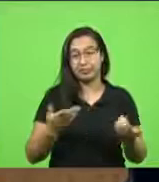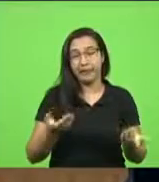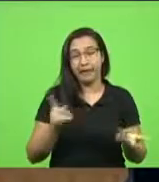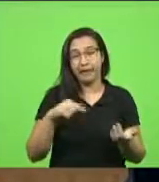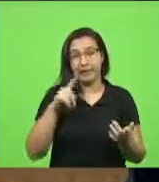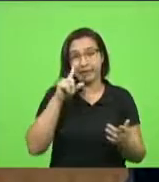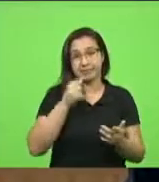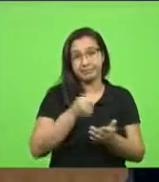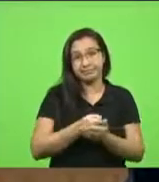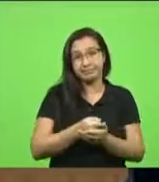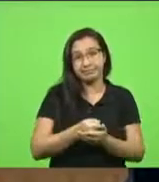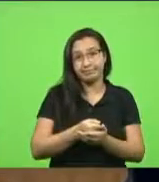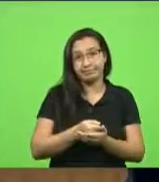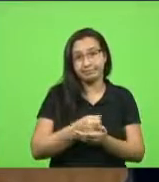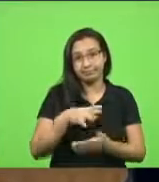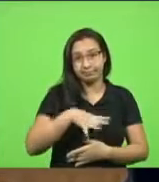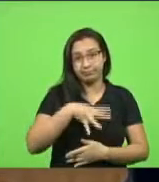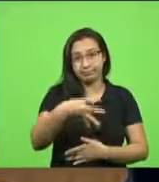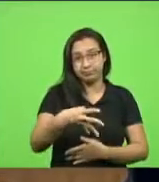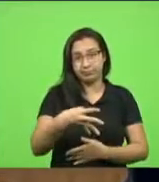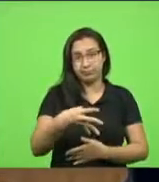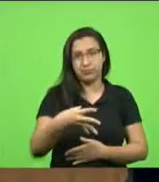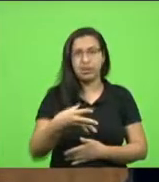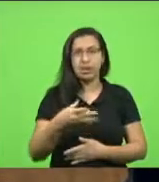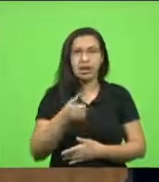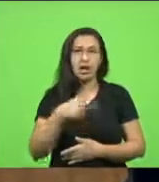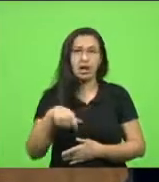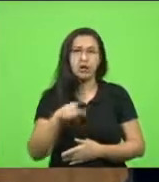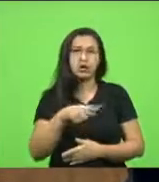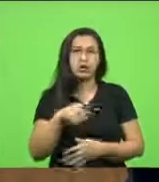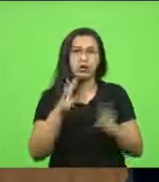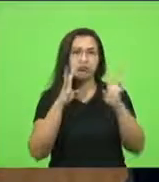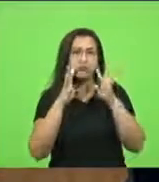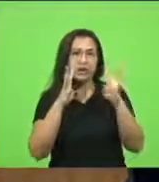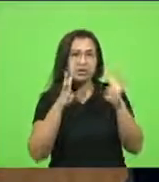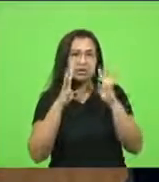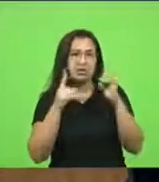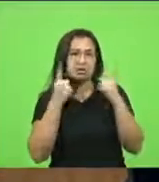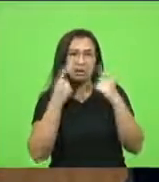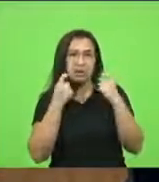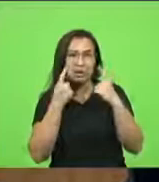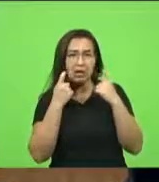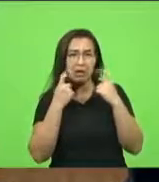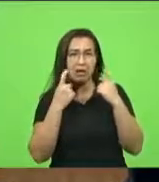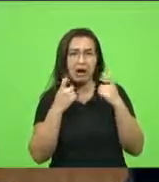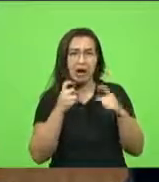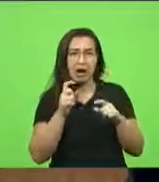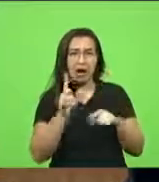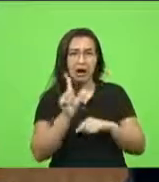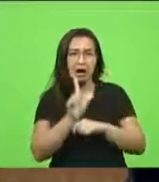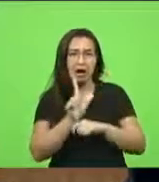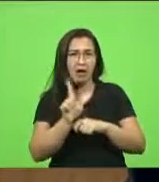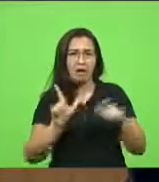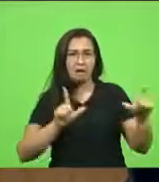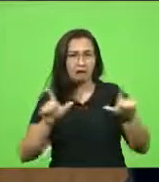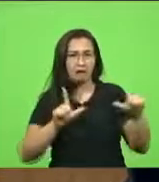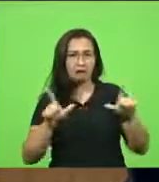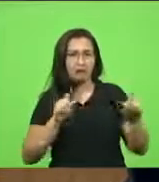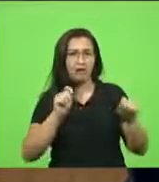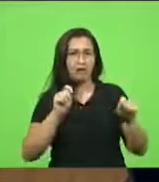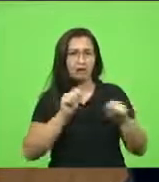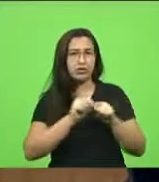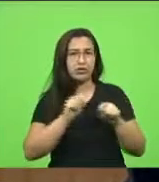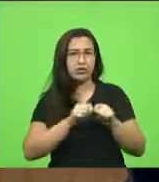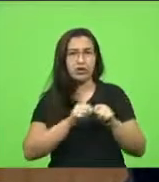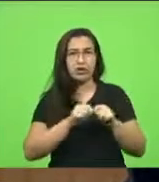tivermos isso, deputado Kennedy, o que nós fazemos? Ficamos assistindo, chorando, fazendo vídeo, reclamando ou o governo do